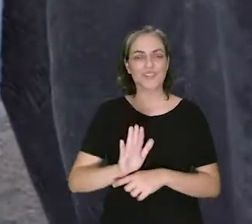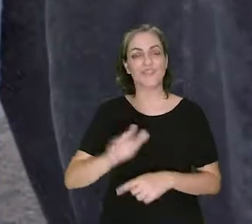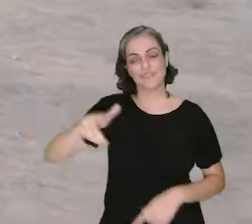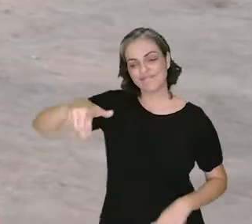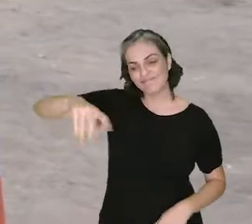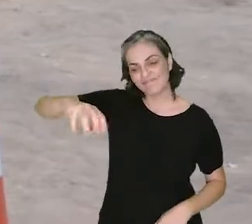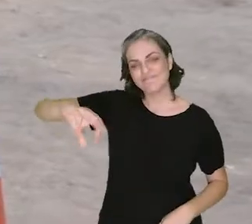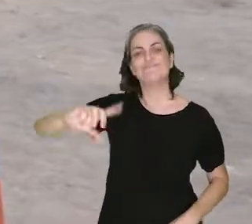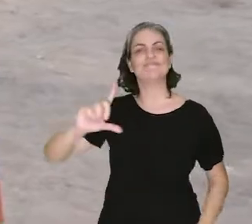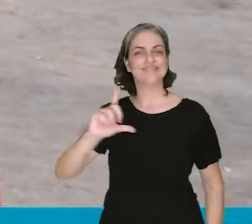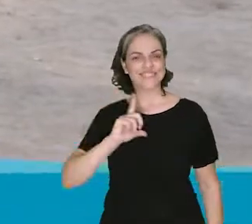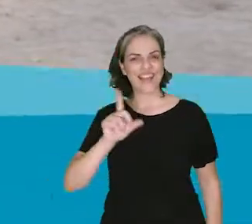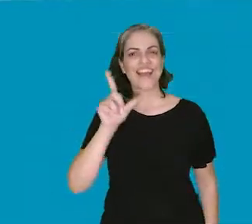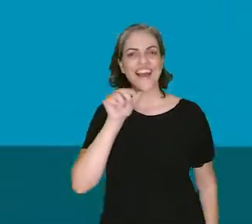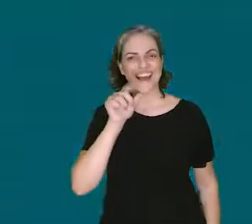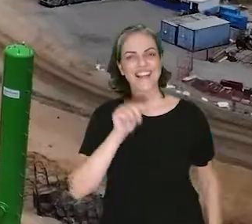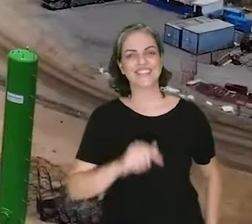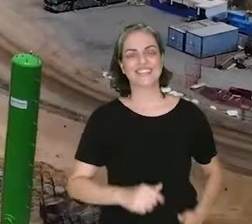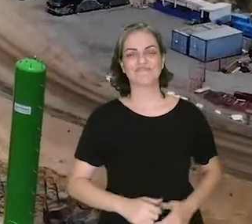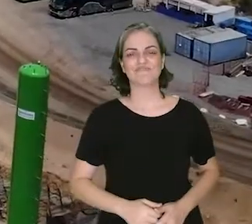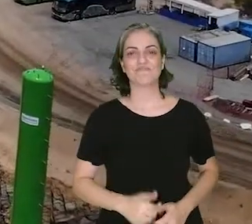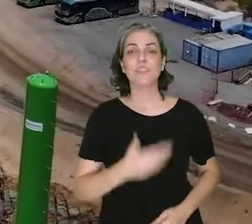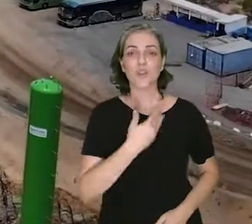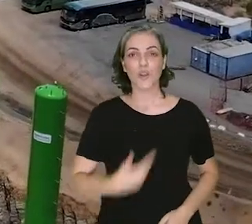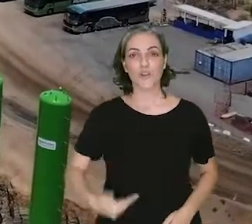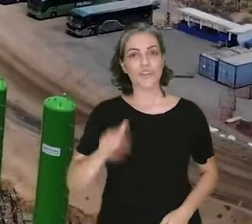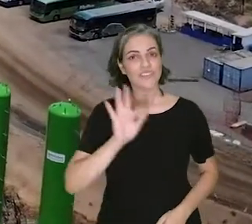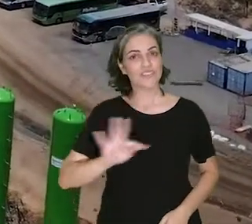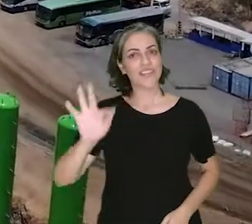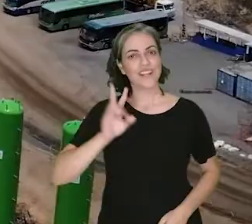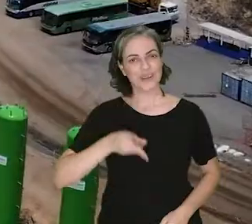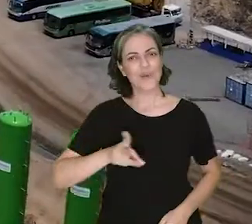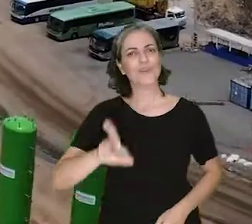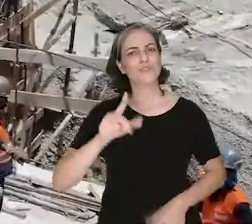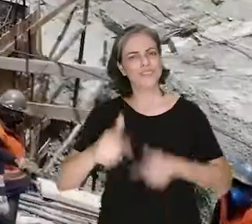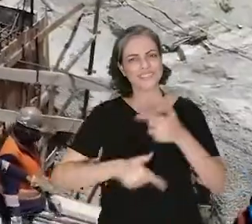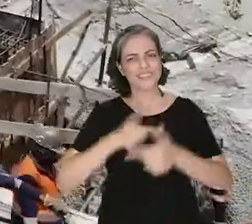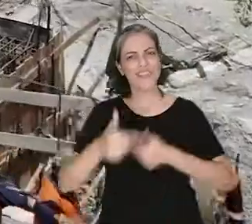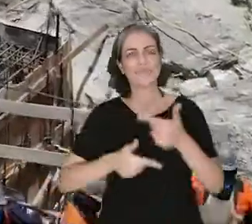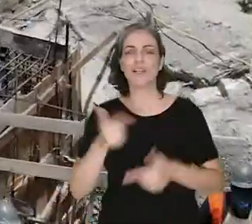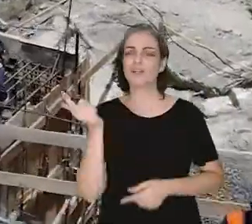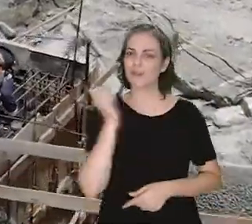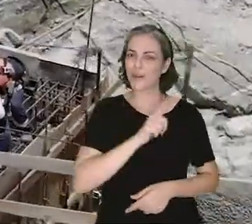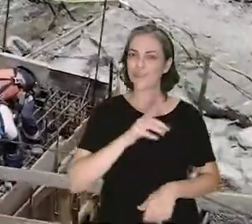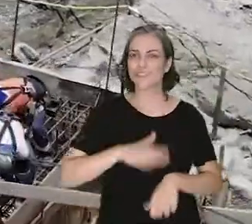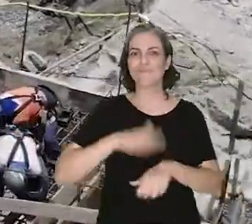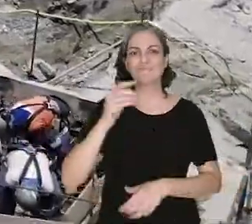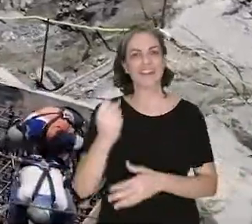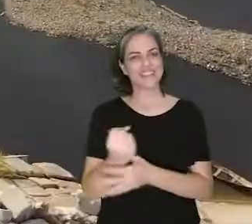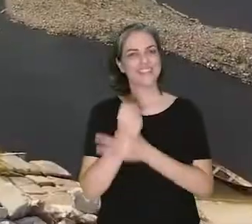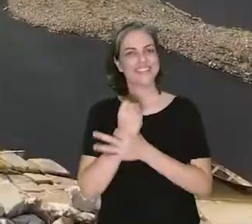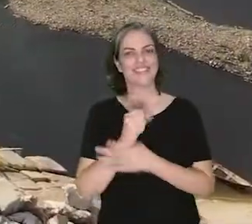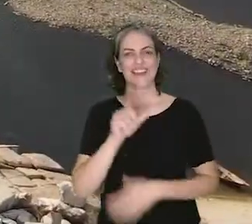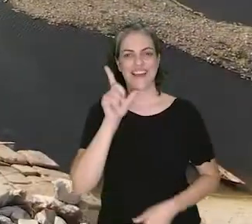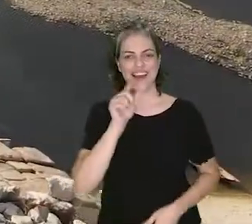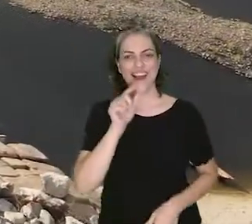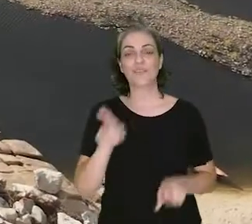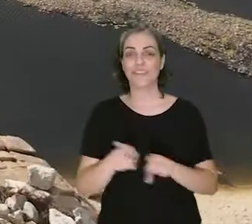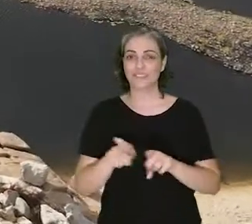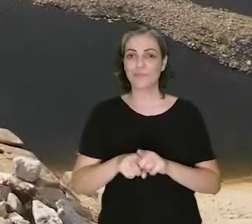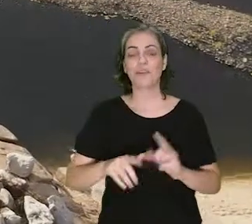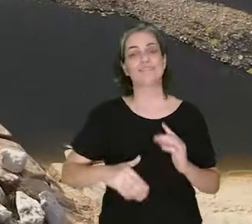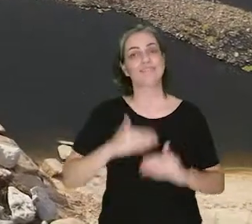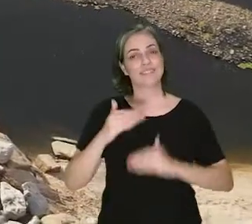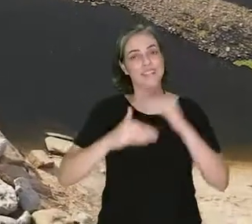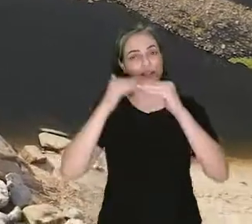torneira, a água sempre está disponível. O governo federal segue trabalhando para levar cada vez mais segurança hídrica e